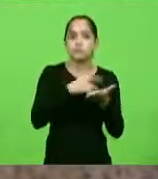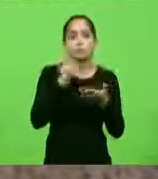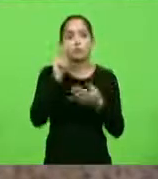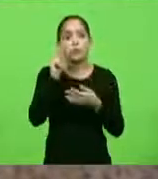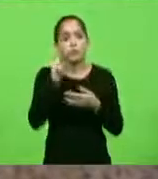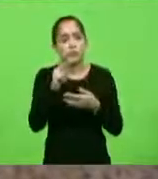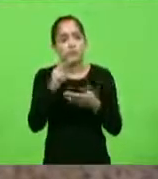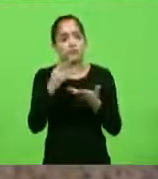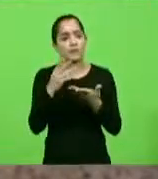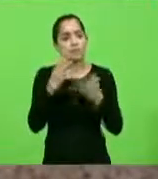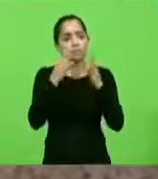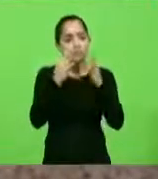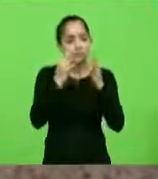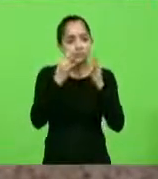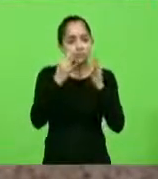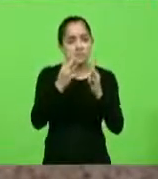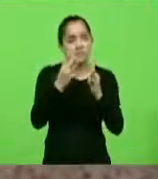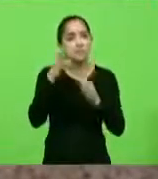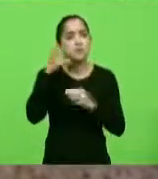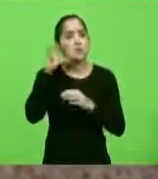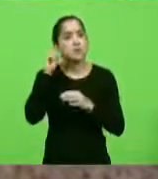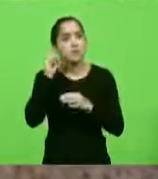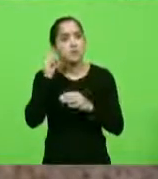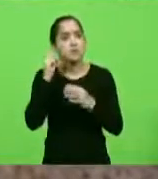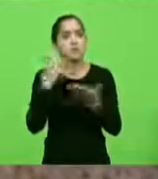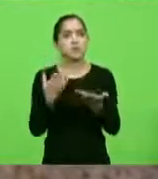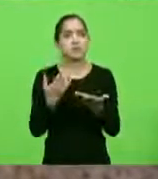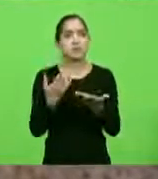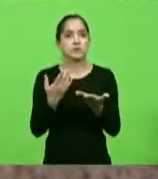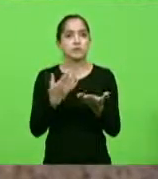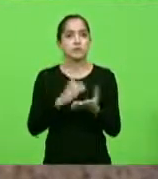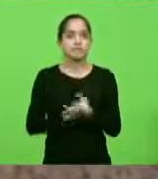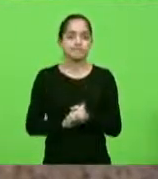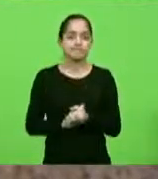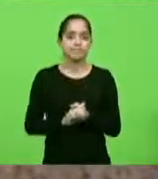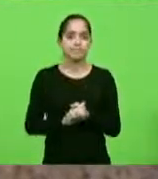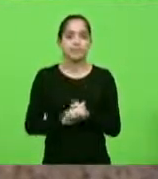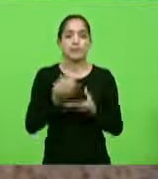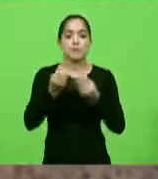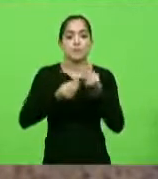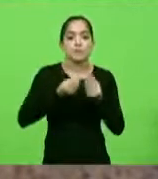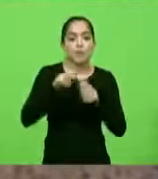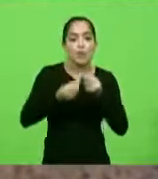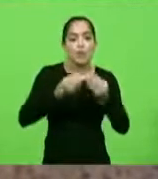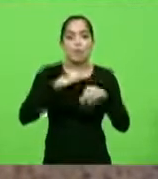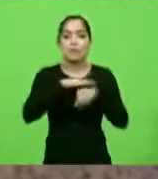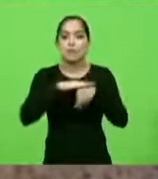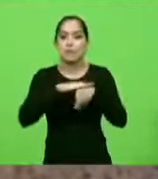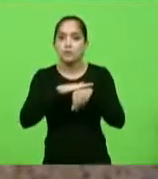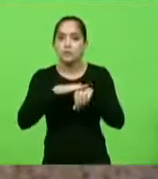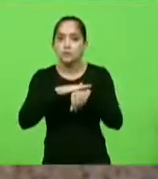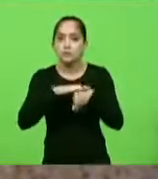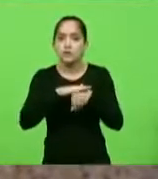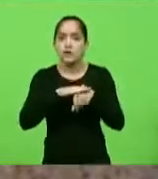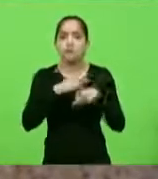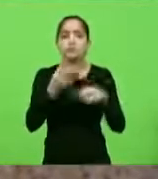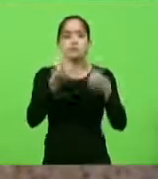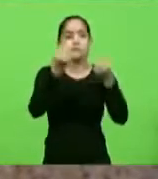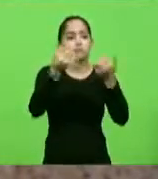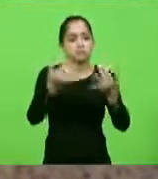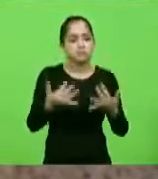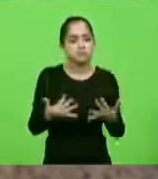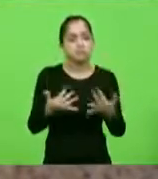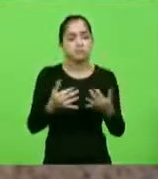mas ouça, no mínimo ouça, qual o problema de ouvir um setor, qual o problema de escutar o que o setor tem a dizer,